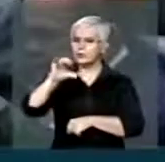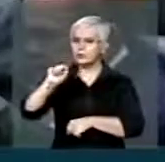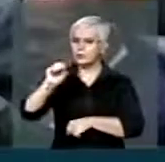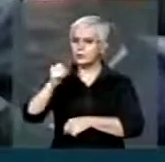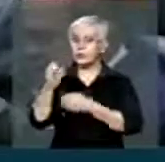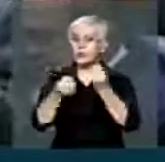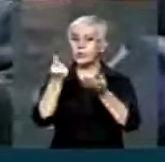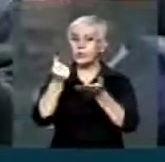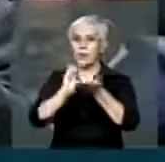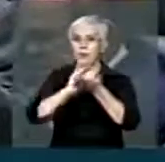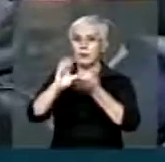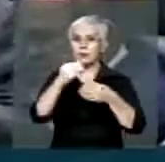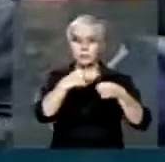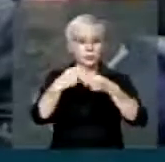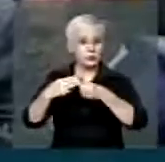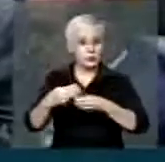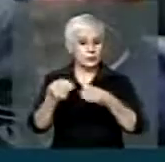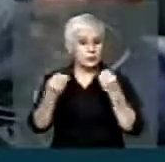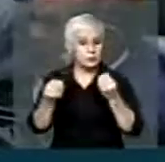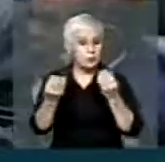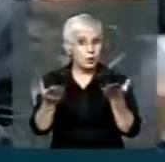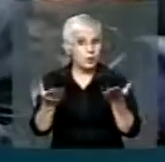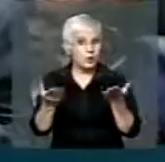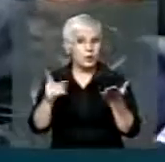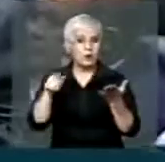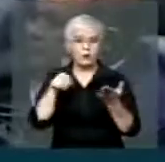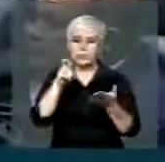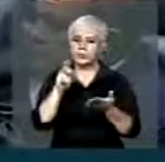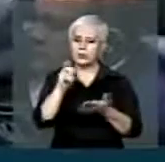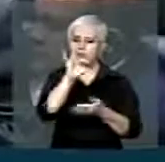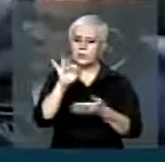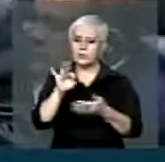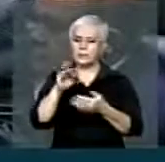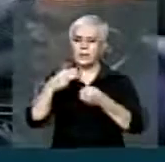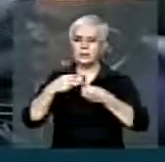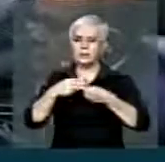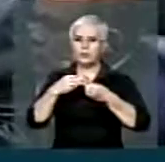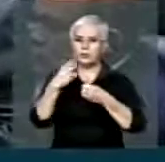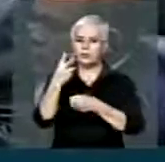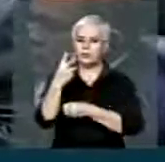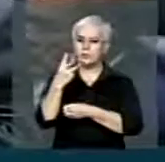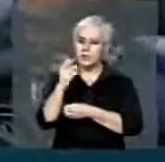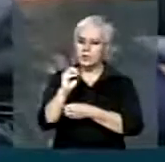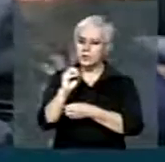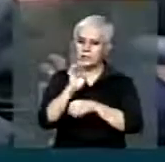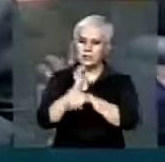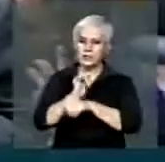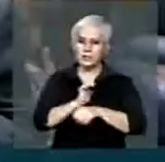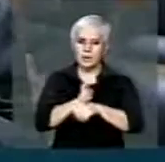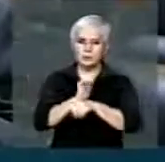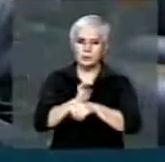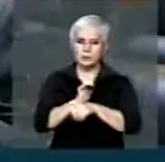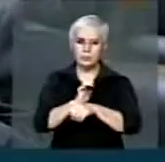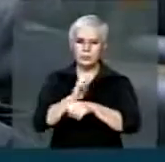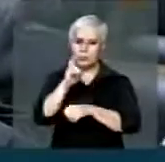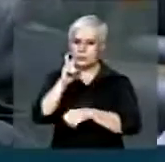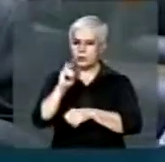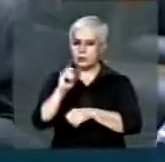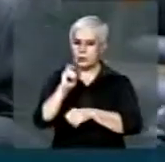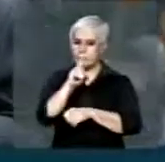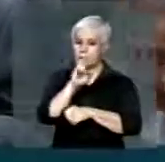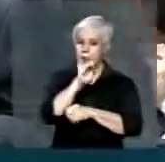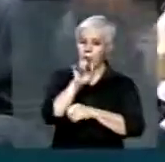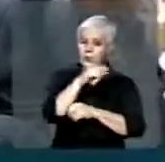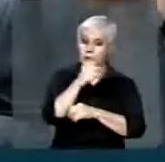distribuição da receita evidentemente que V. Exª sabe, era 50 para o município, 30 para o estado e 20 para o município era 50 para a